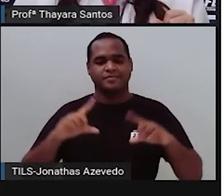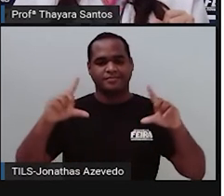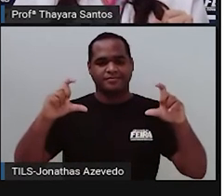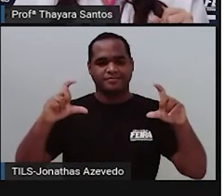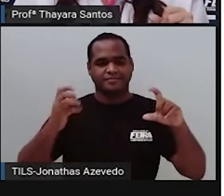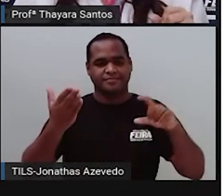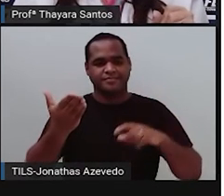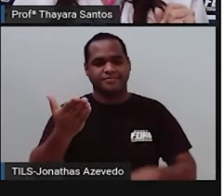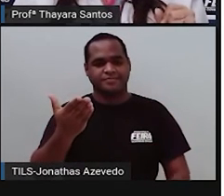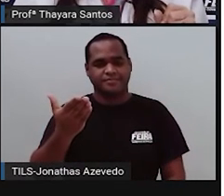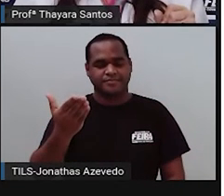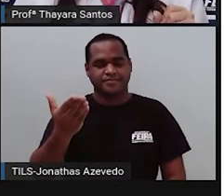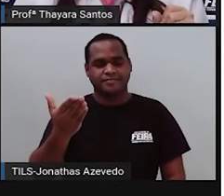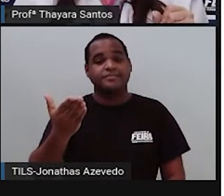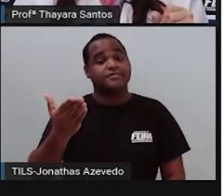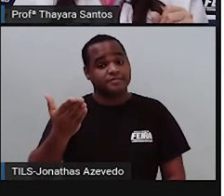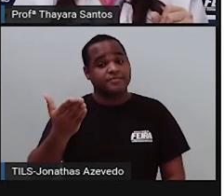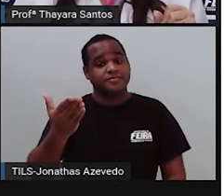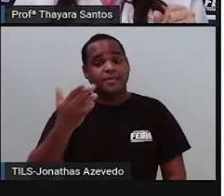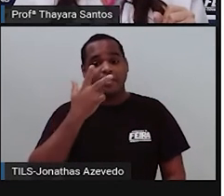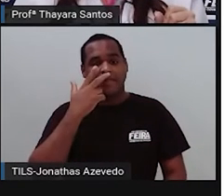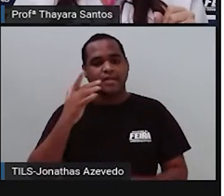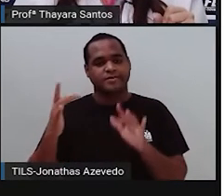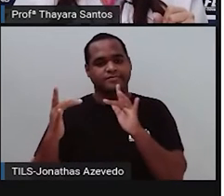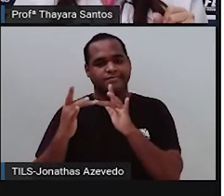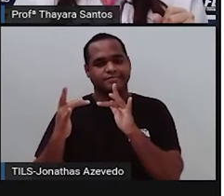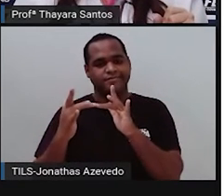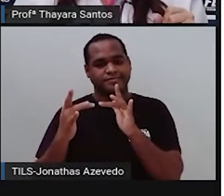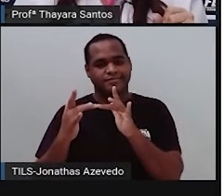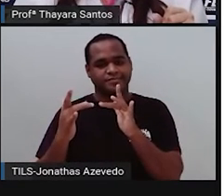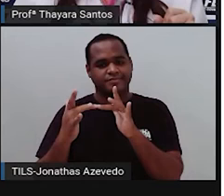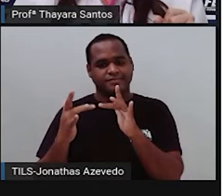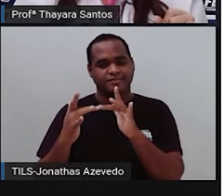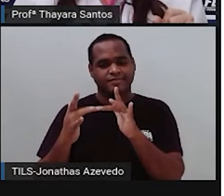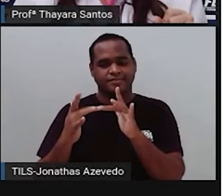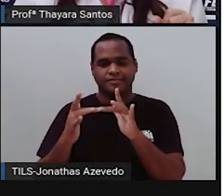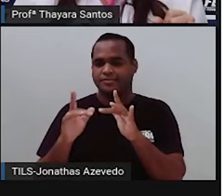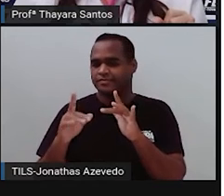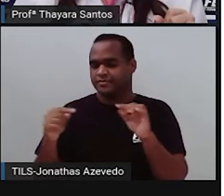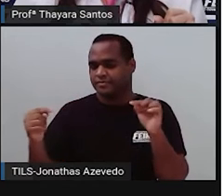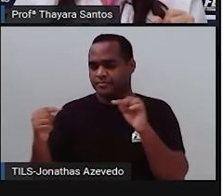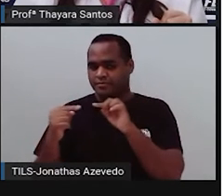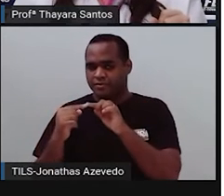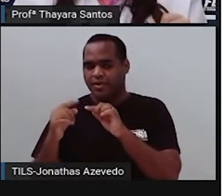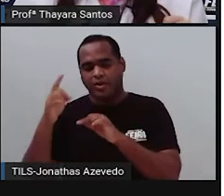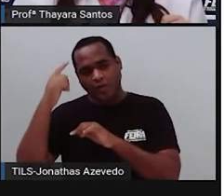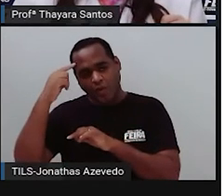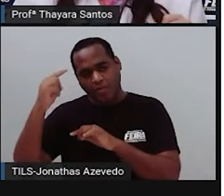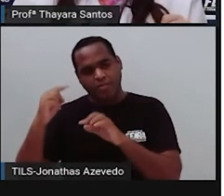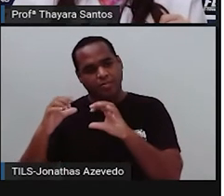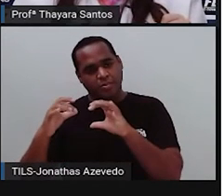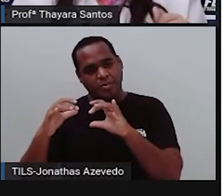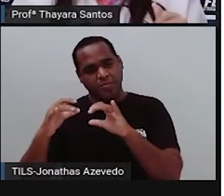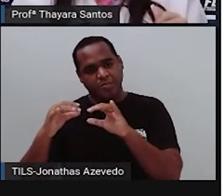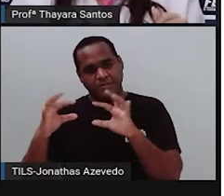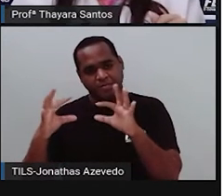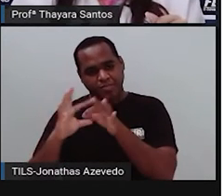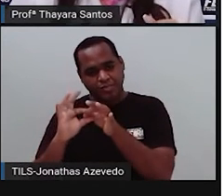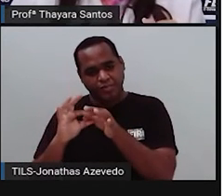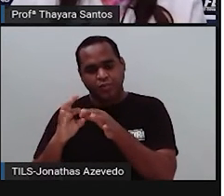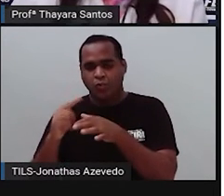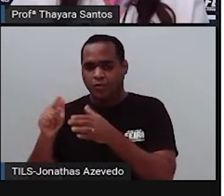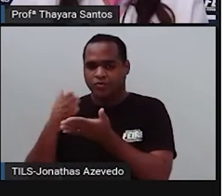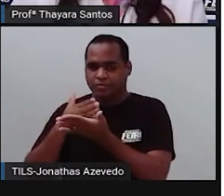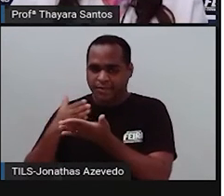têm regiões de contato entre eles, né? Aqui é a porção terminal de um neurônio e aqui é a porção inicial de outro